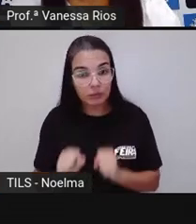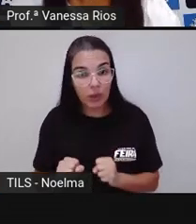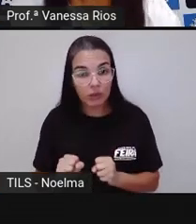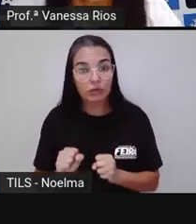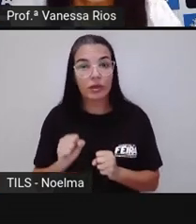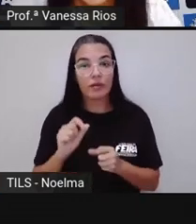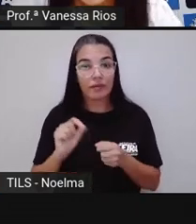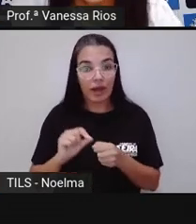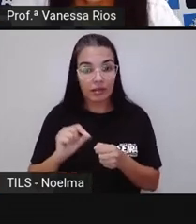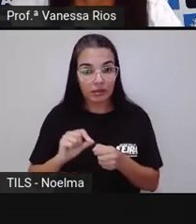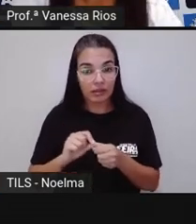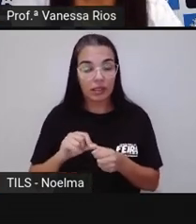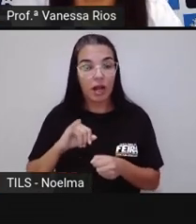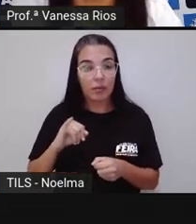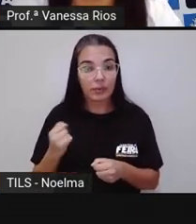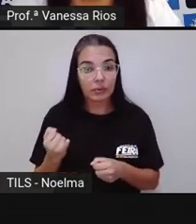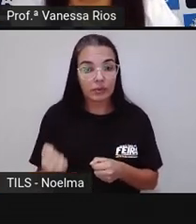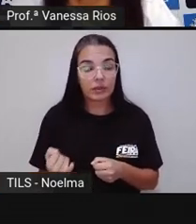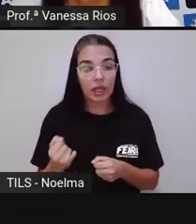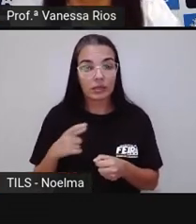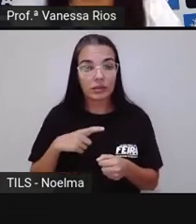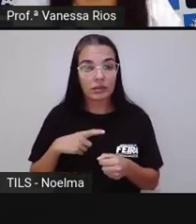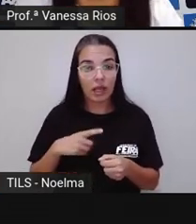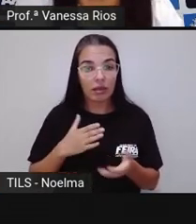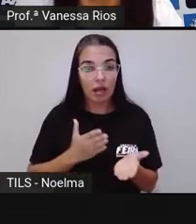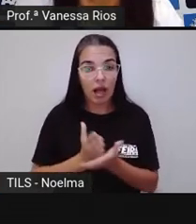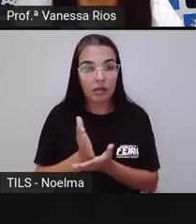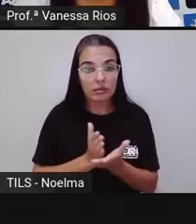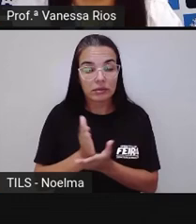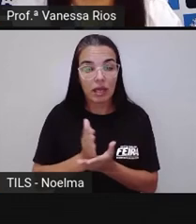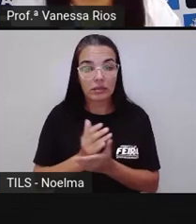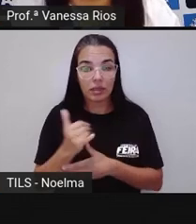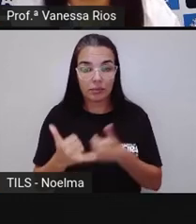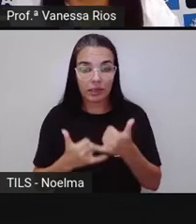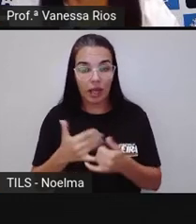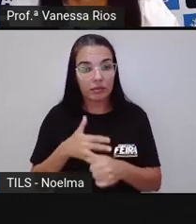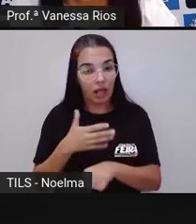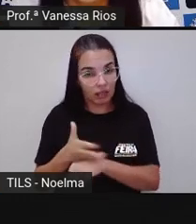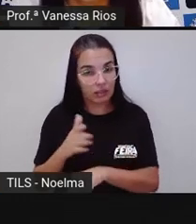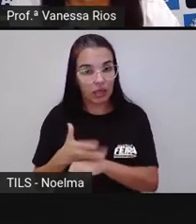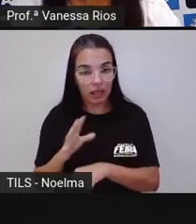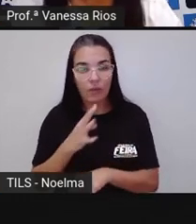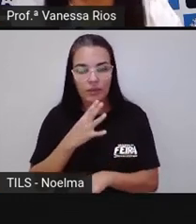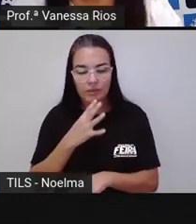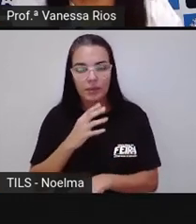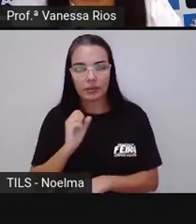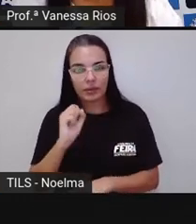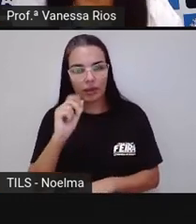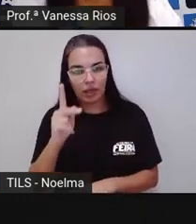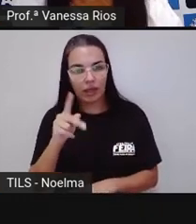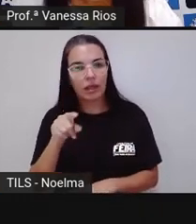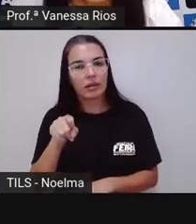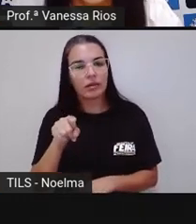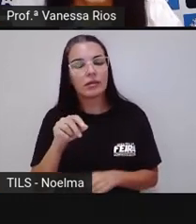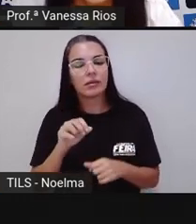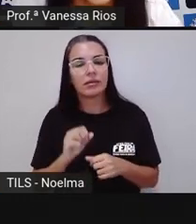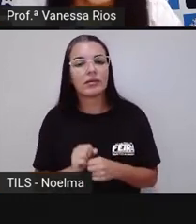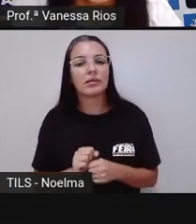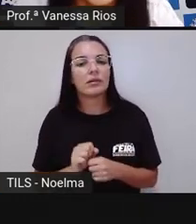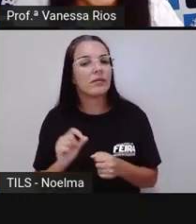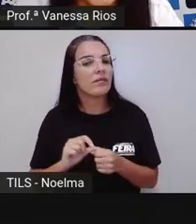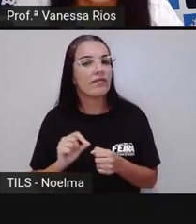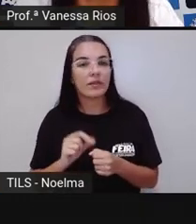estejam aí tendo oportunidade de acessar, de brincar, de treinar os conhecimentos. E aí nem o joguinho é